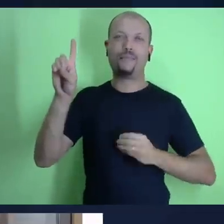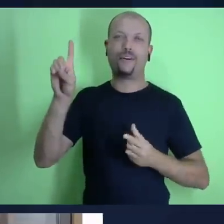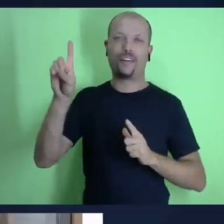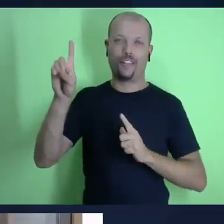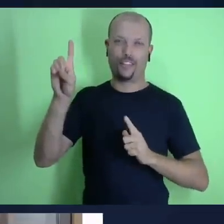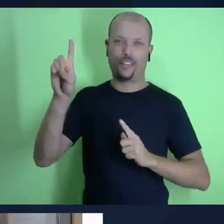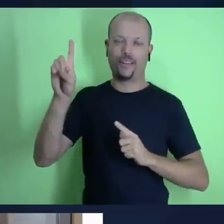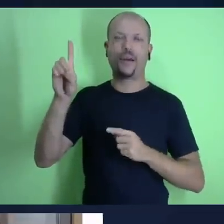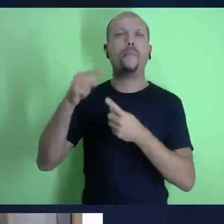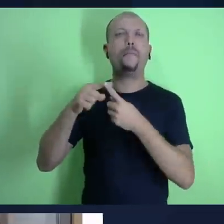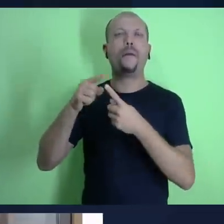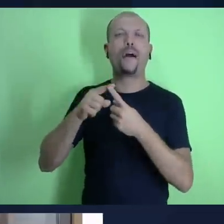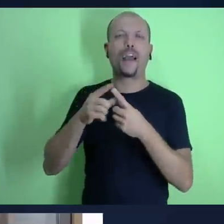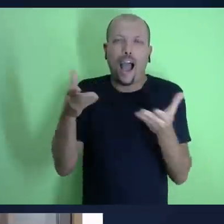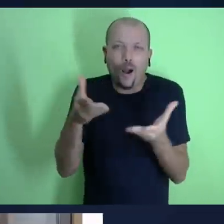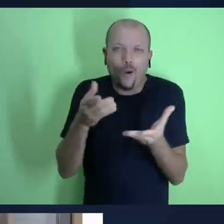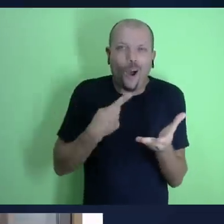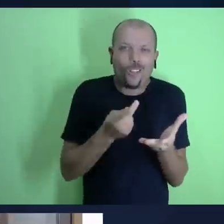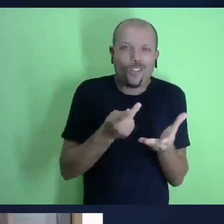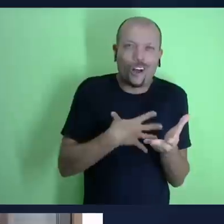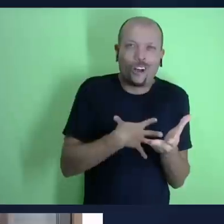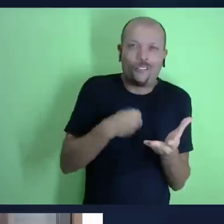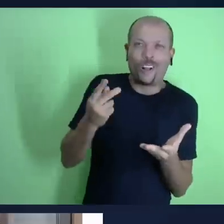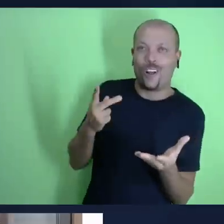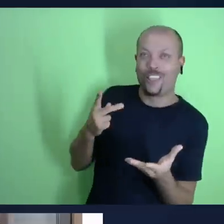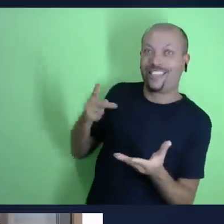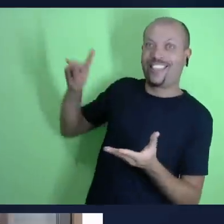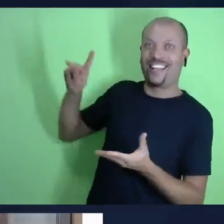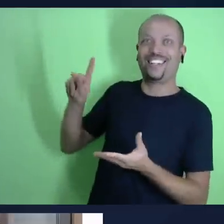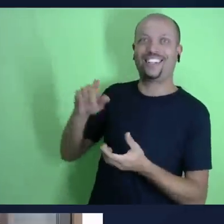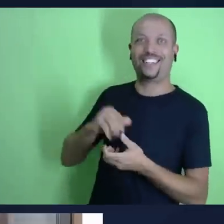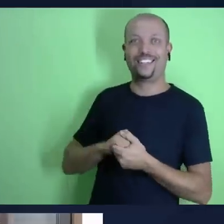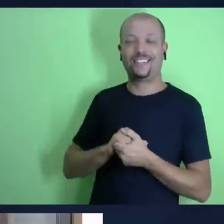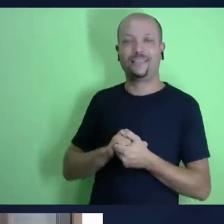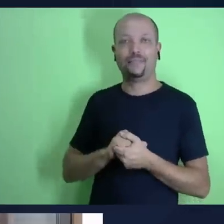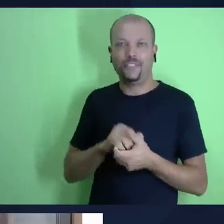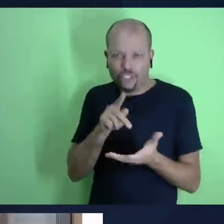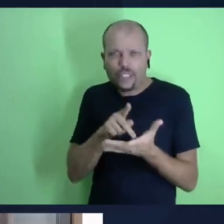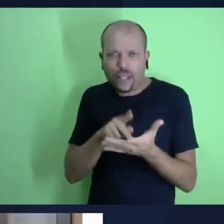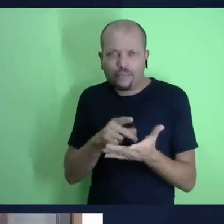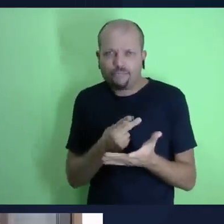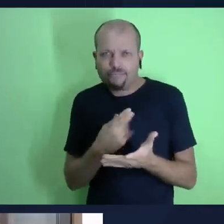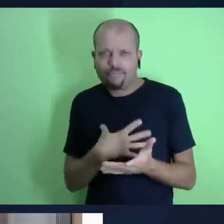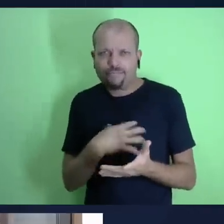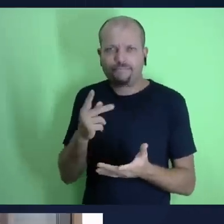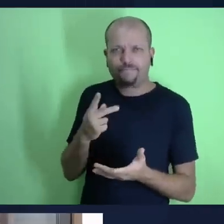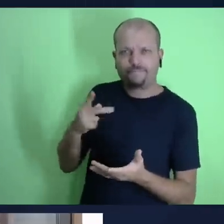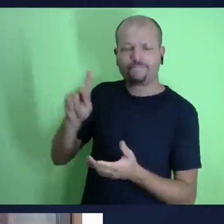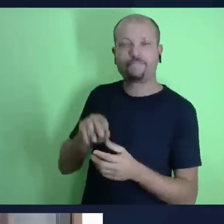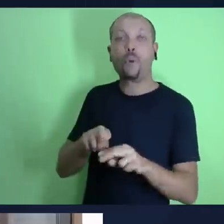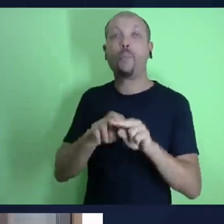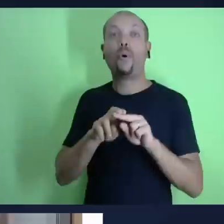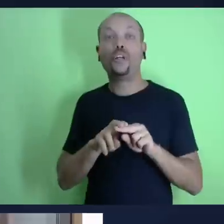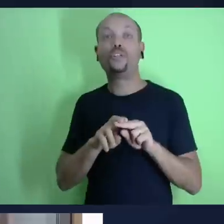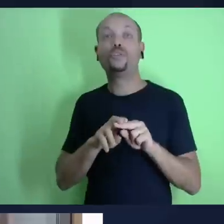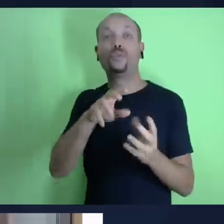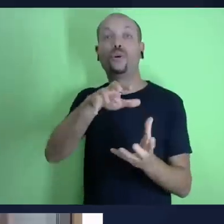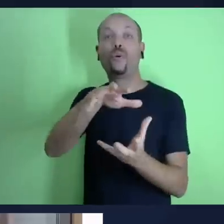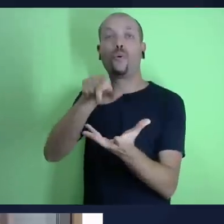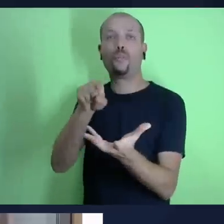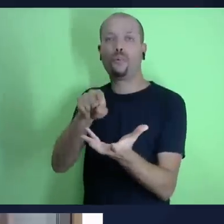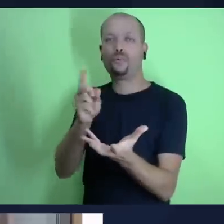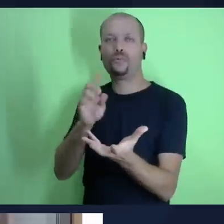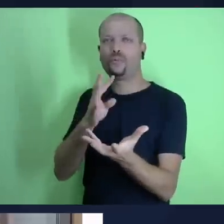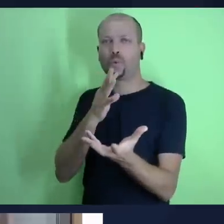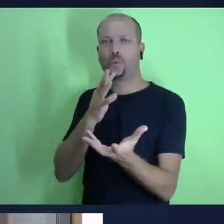porque não o conheceu pastor josé de castro a bíblia muito clara através desse verso